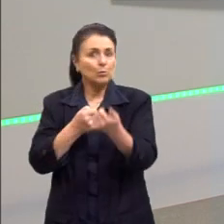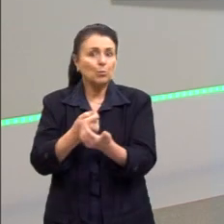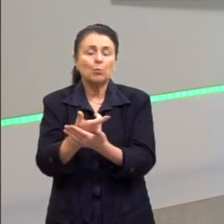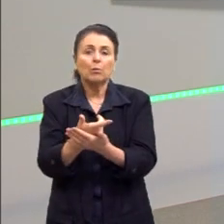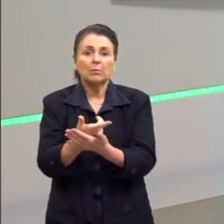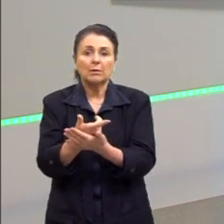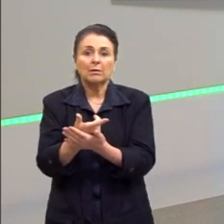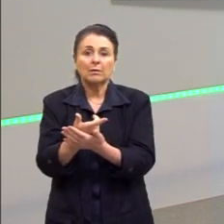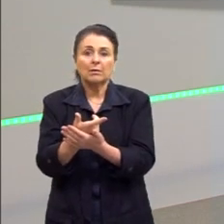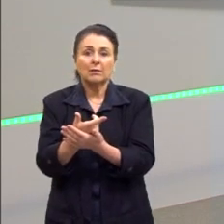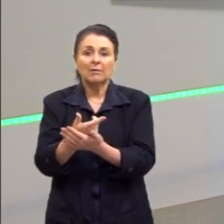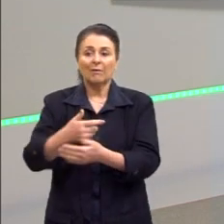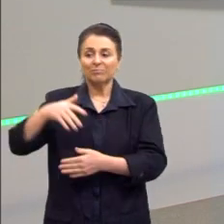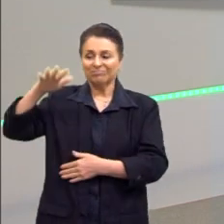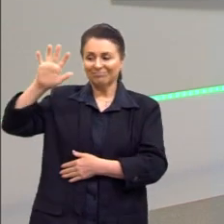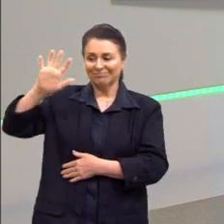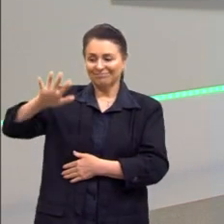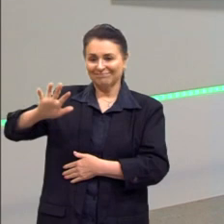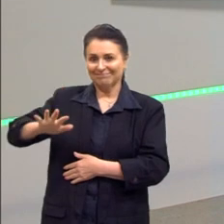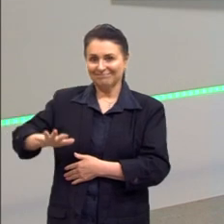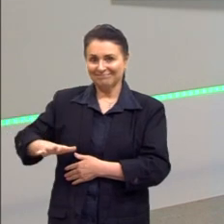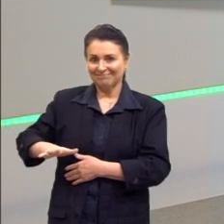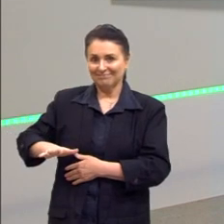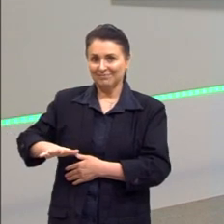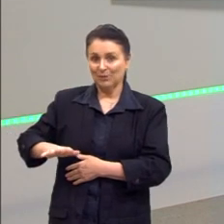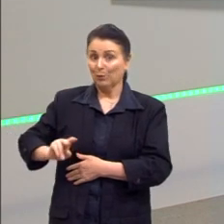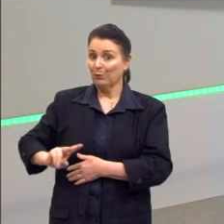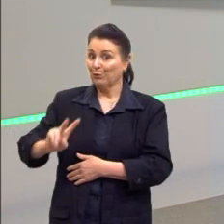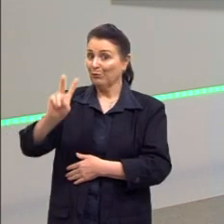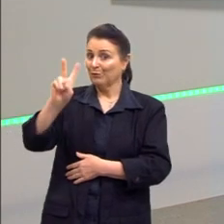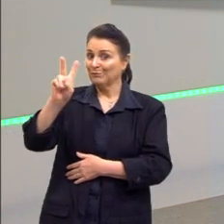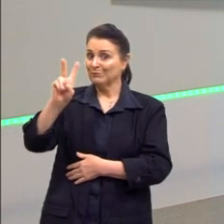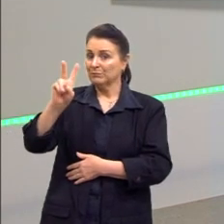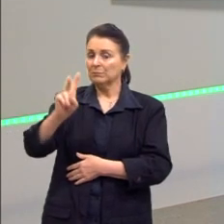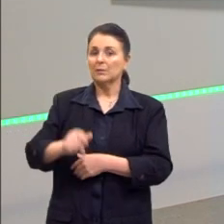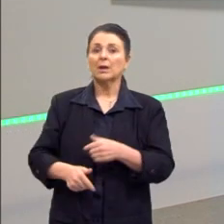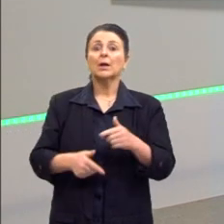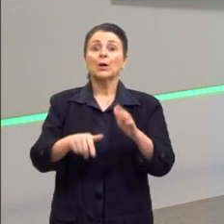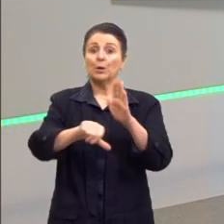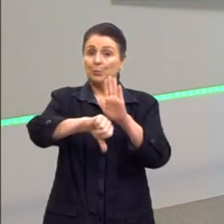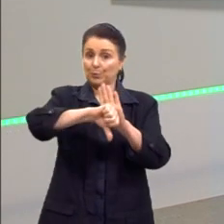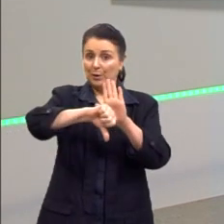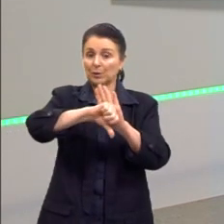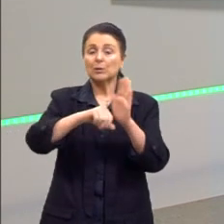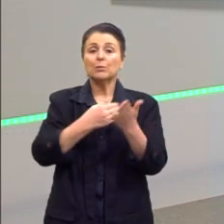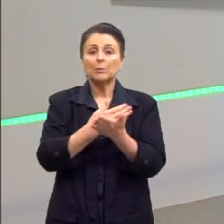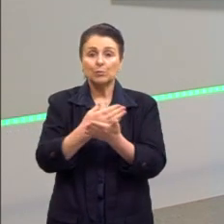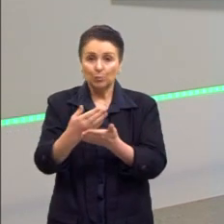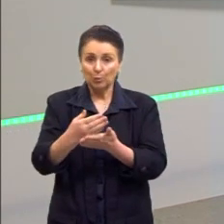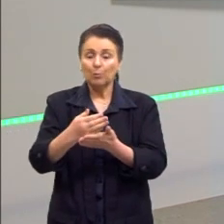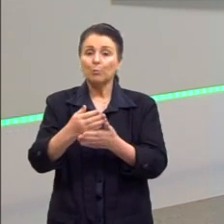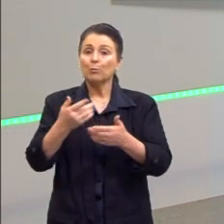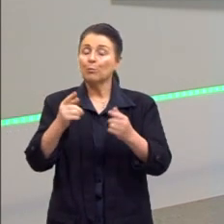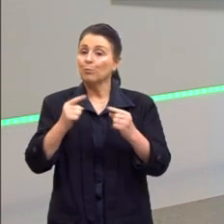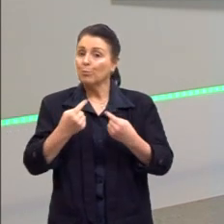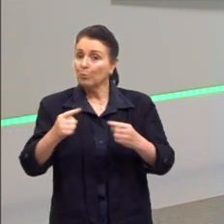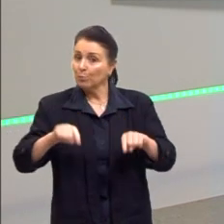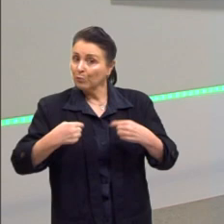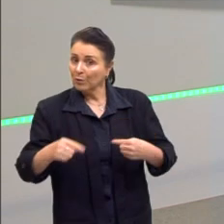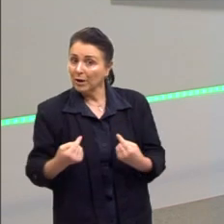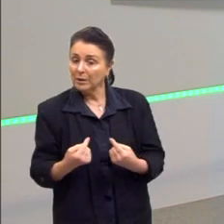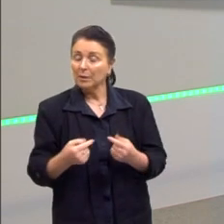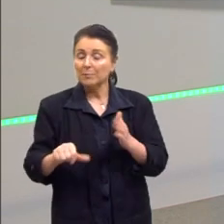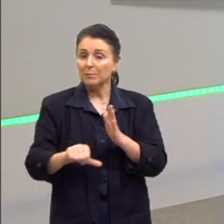Então, em grande parte, essa crise foi causada pela Primeira Guerra, mas também pela superprodução,